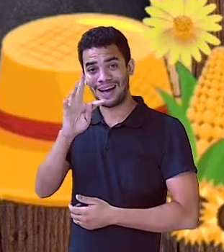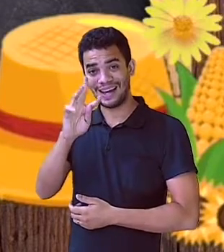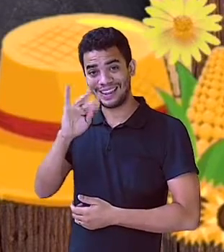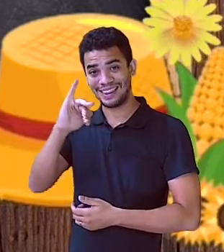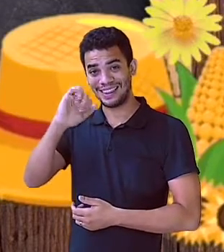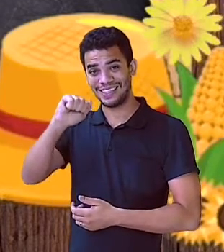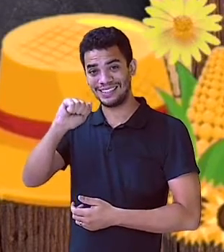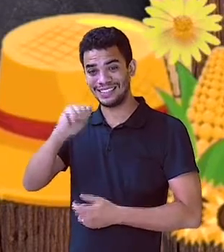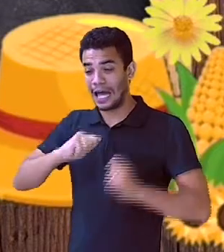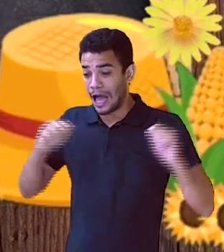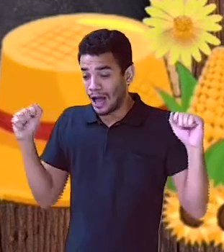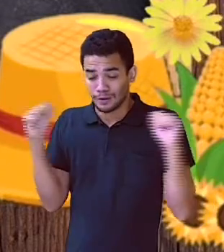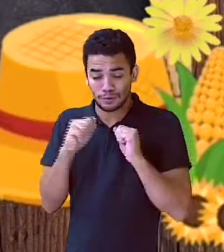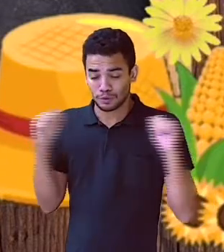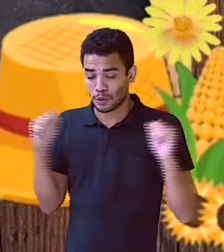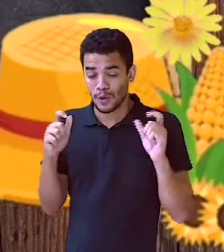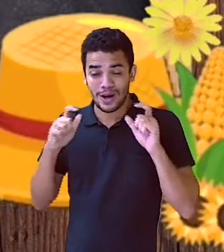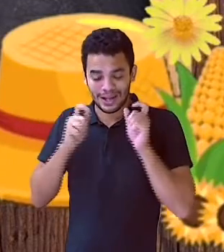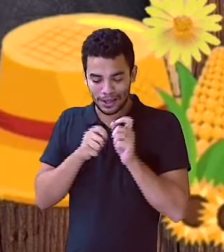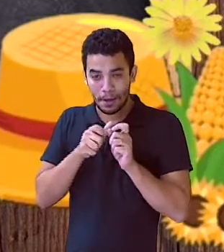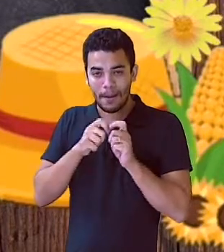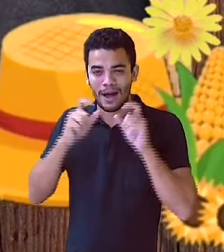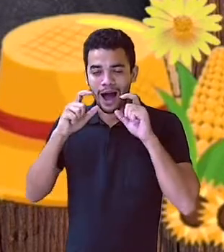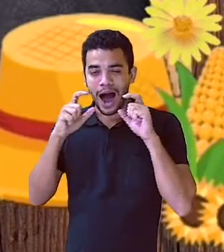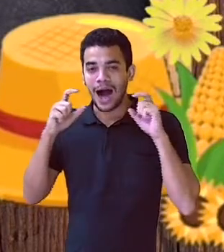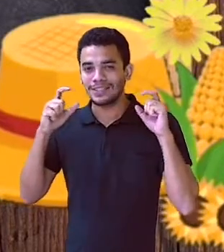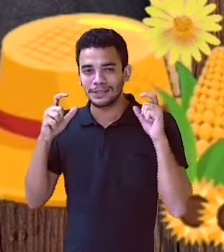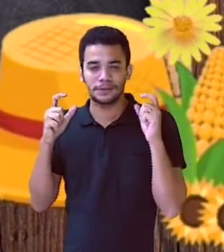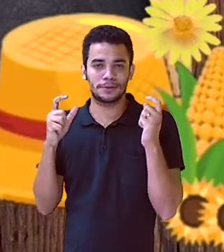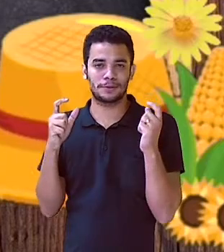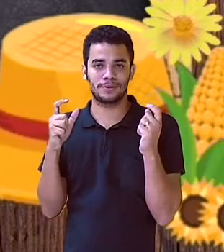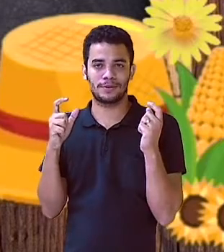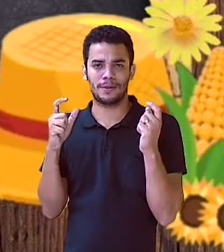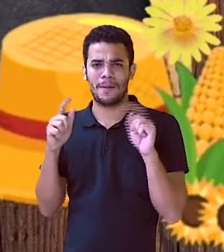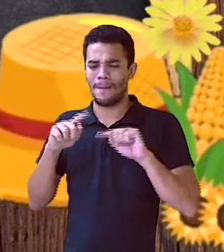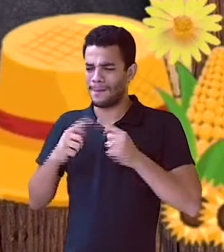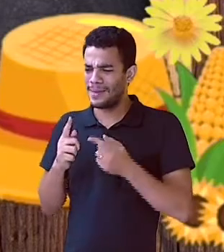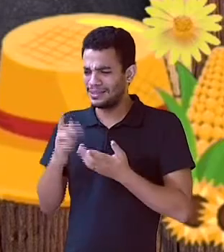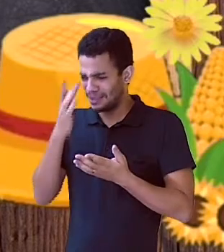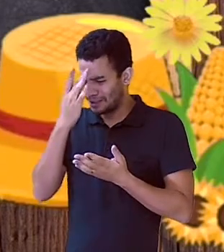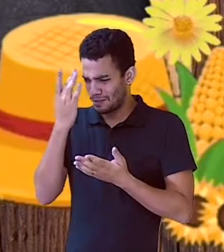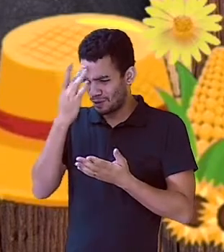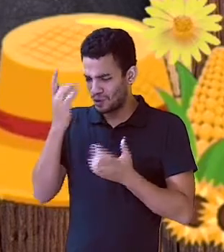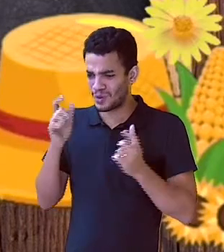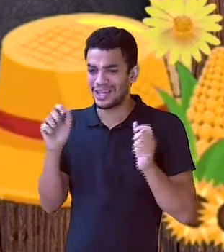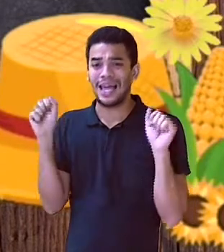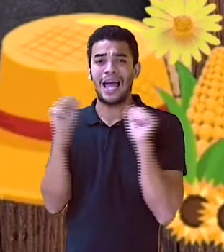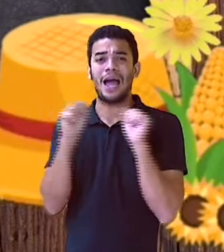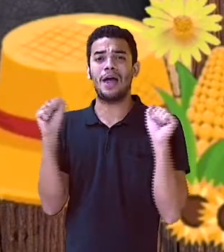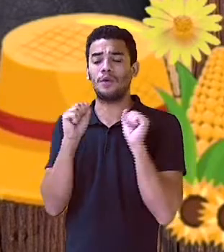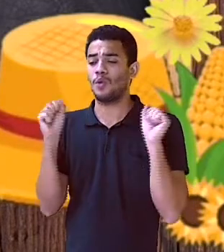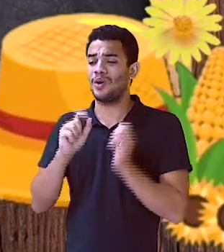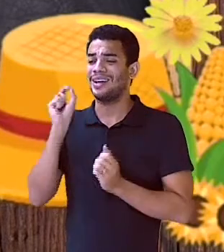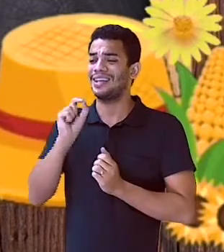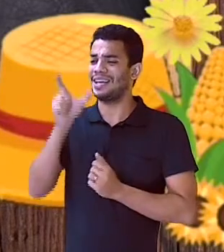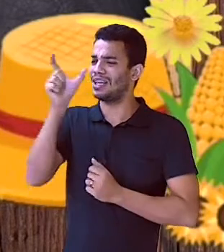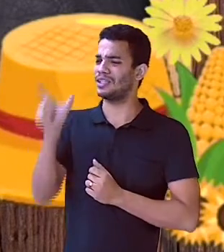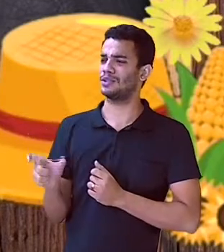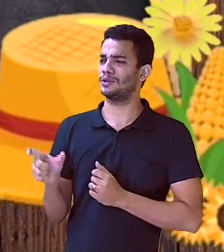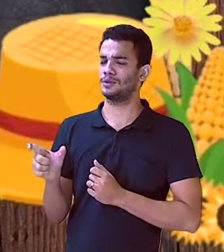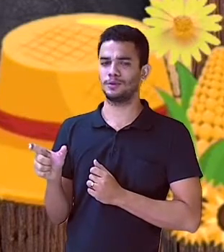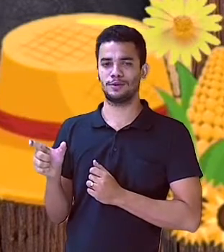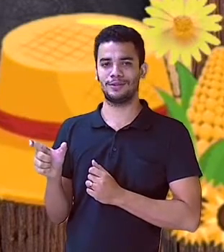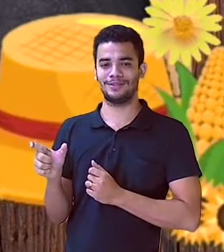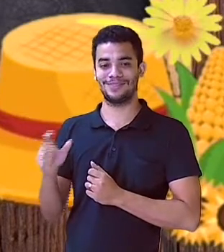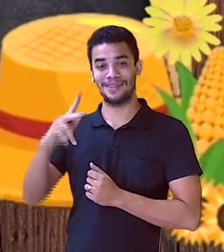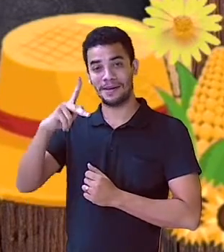adora. E quem adora milho cozido? A Patrícia. Então, o sujeito da oração, Patrícia. E